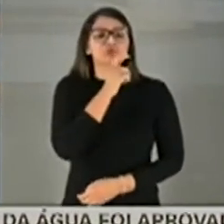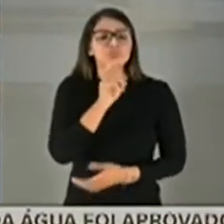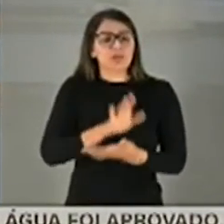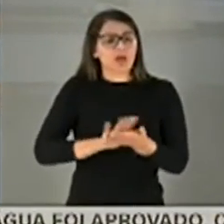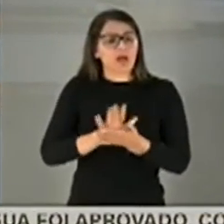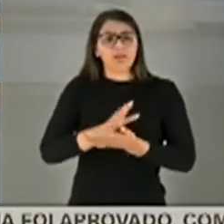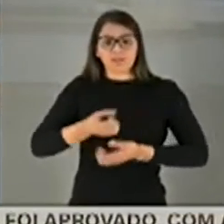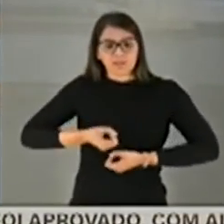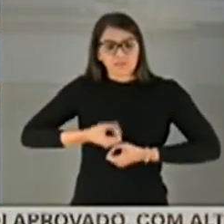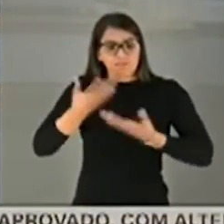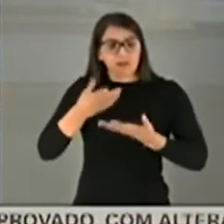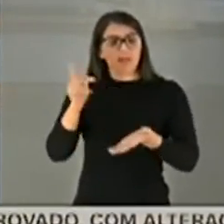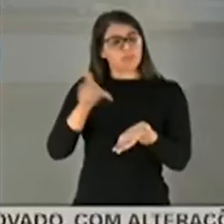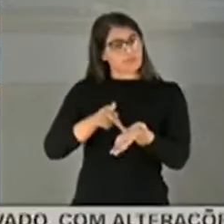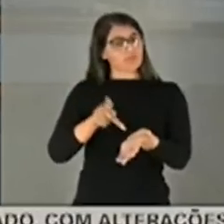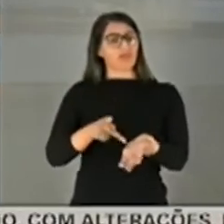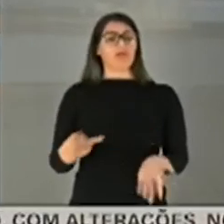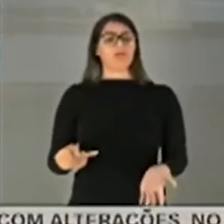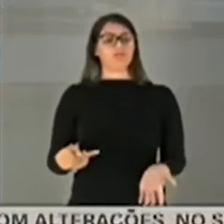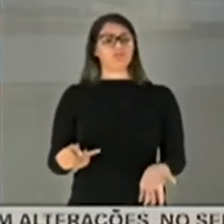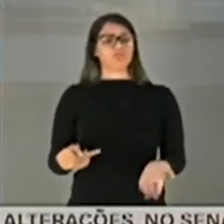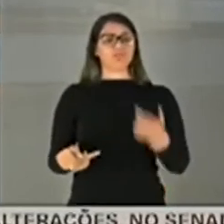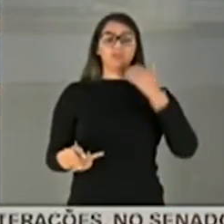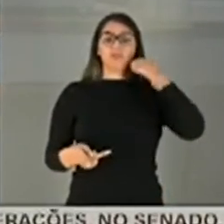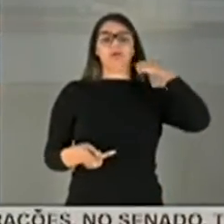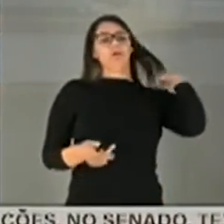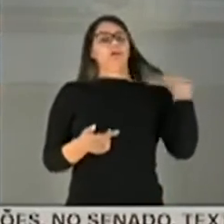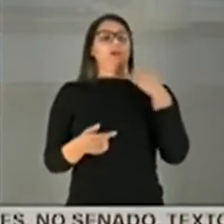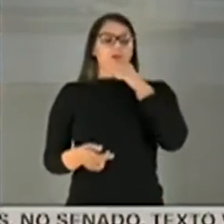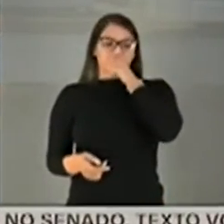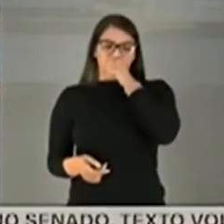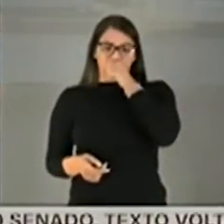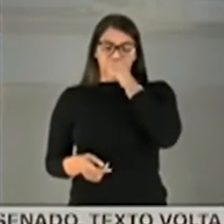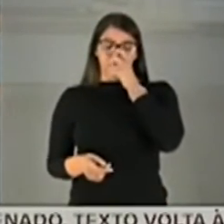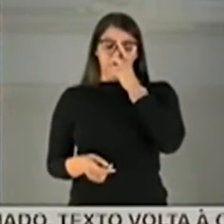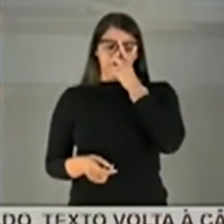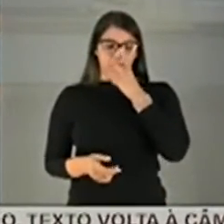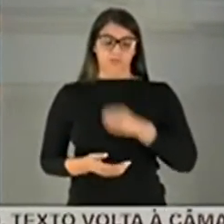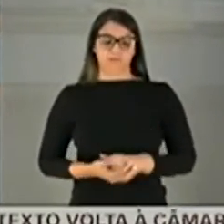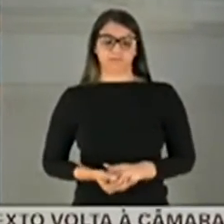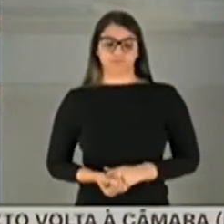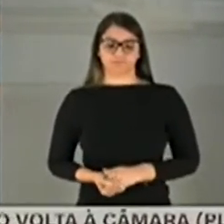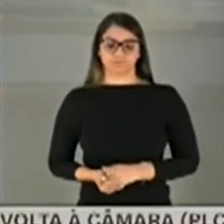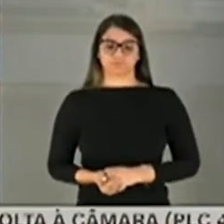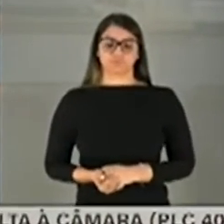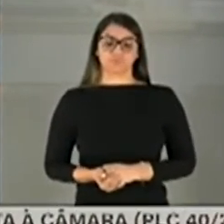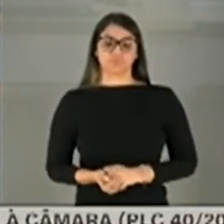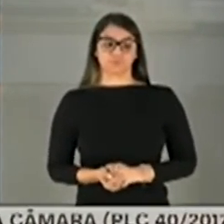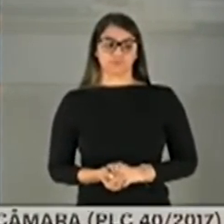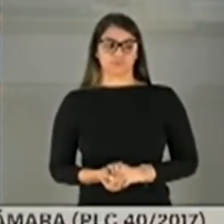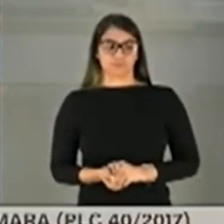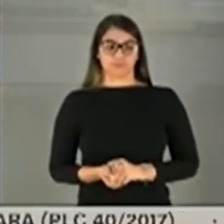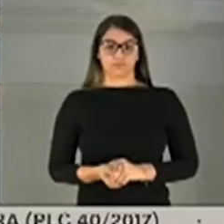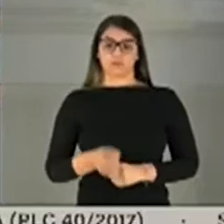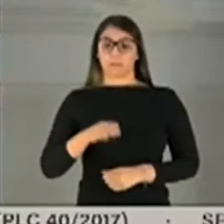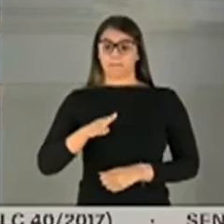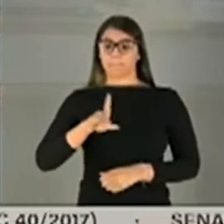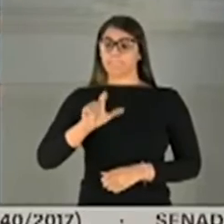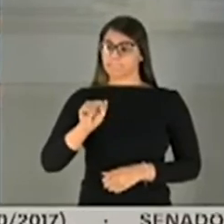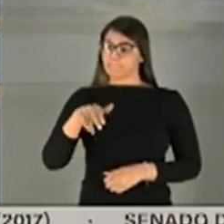contando uma história. E não está sendo desmentido pelo Carlos, pelo Blanco.